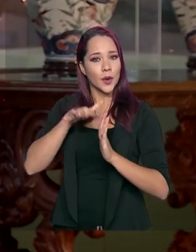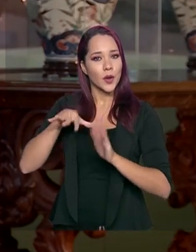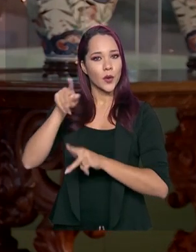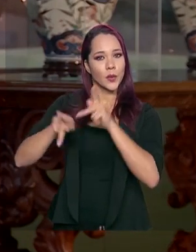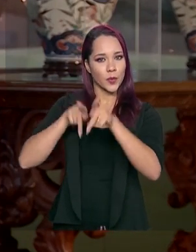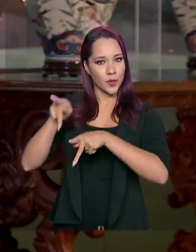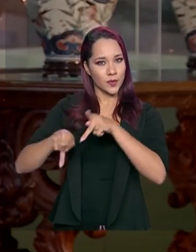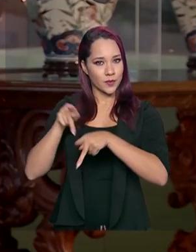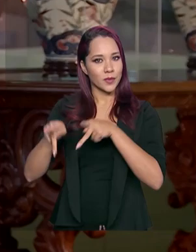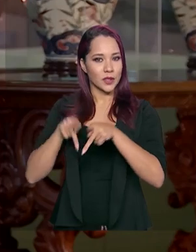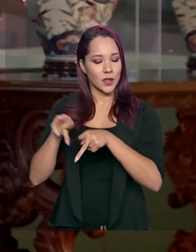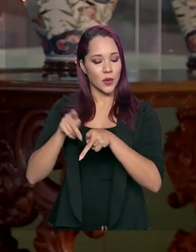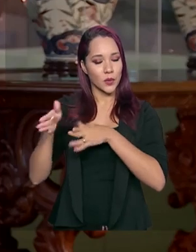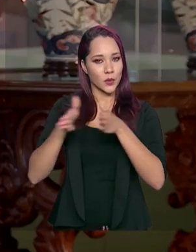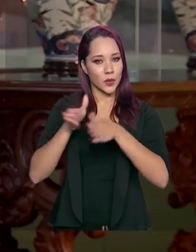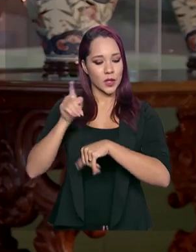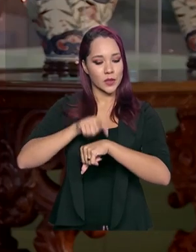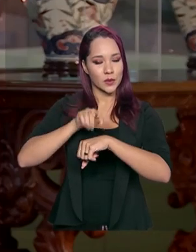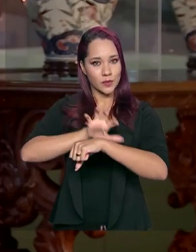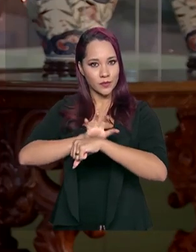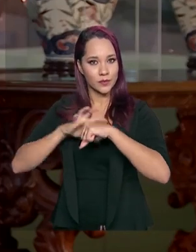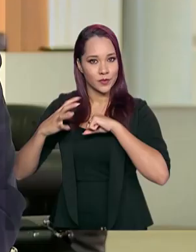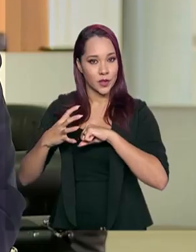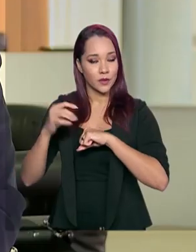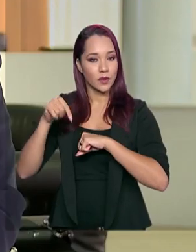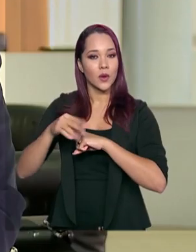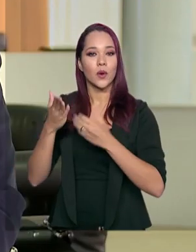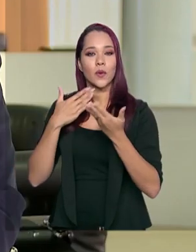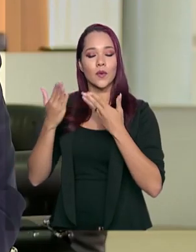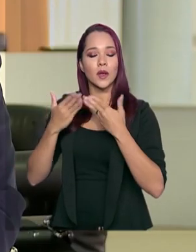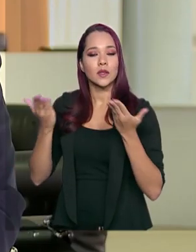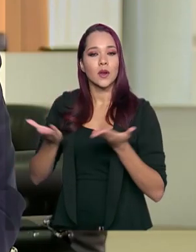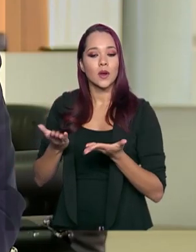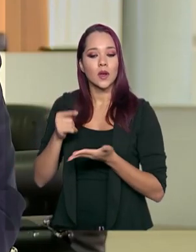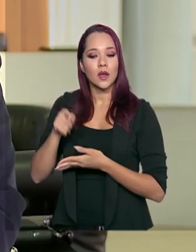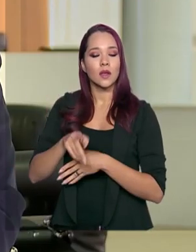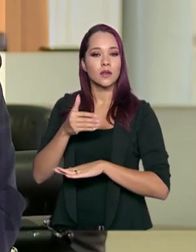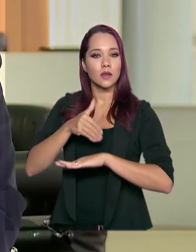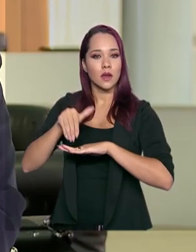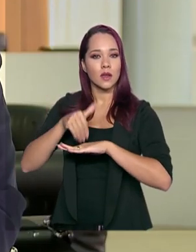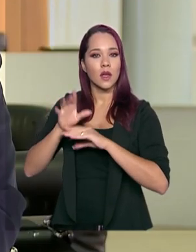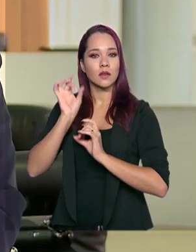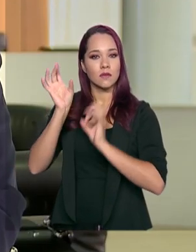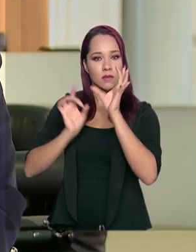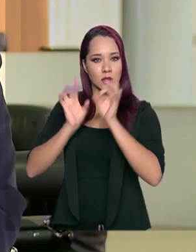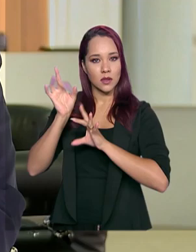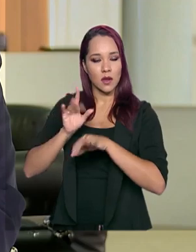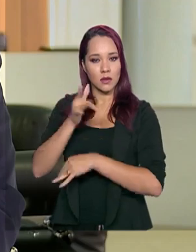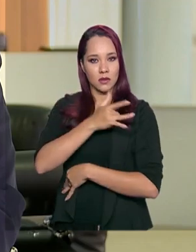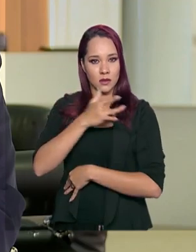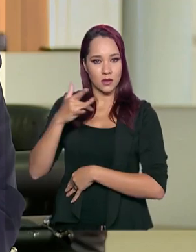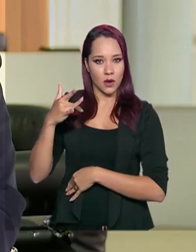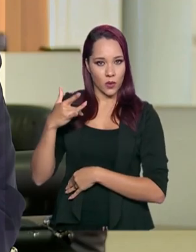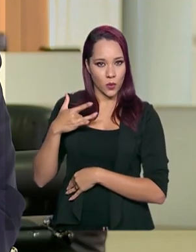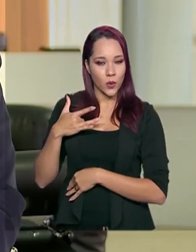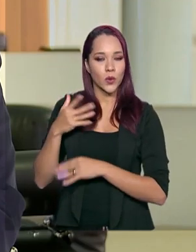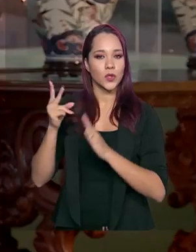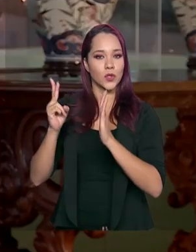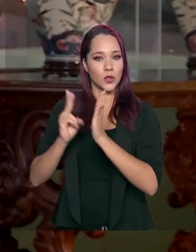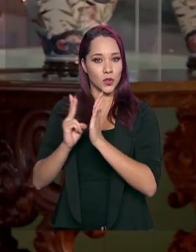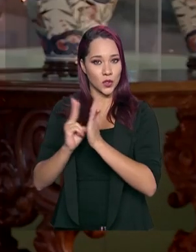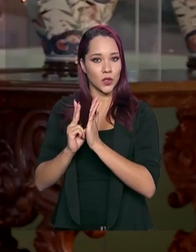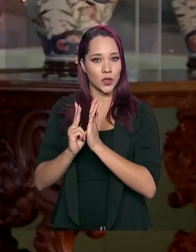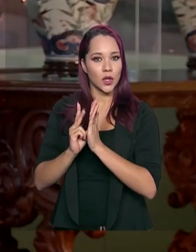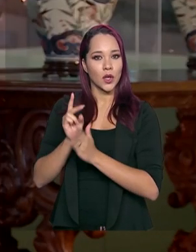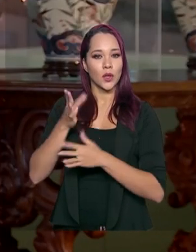população durante a pandemia do novo coronavírus, eu converso agora com o secretário especial de saúde indígena